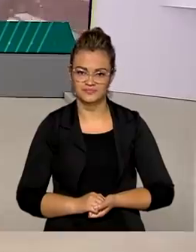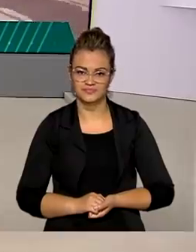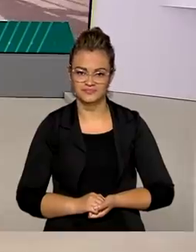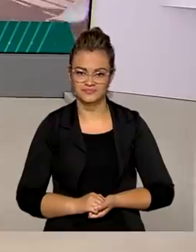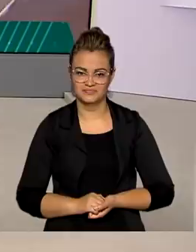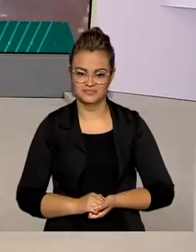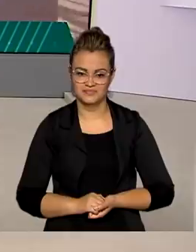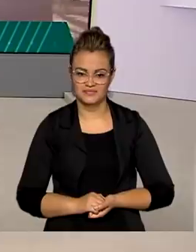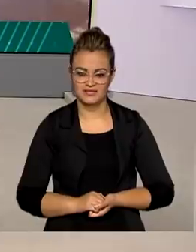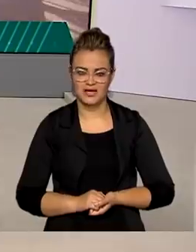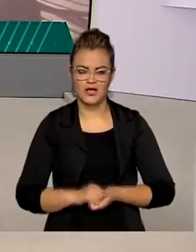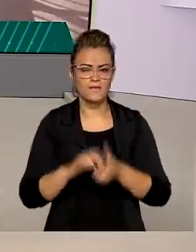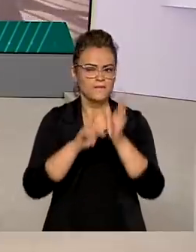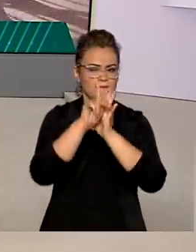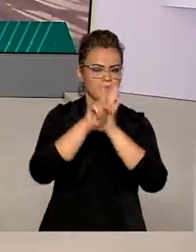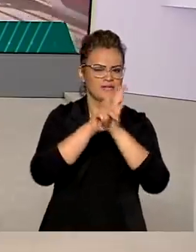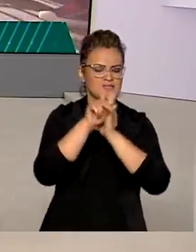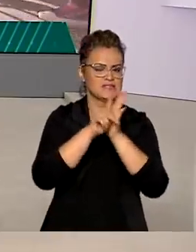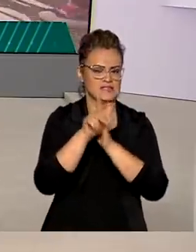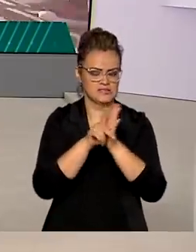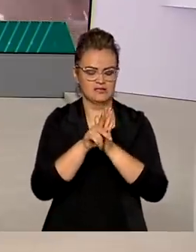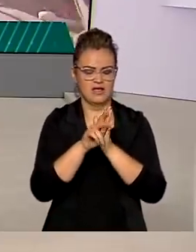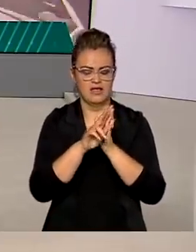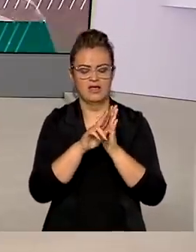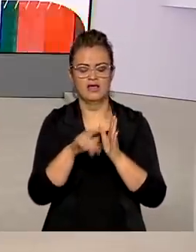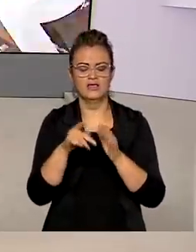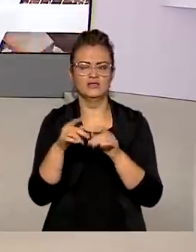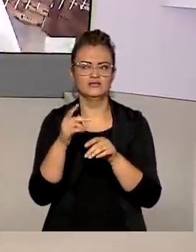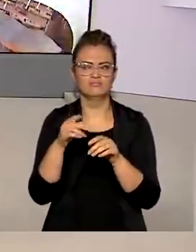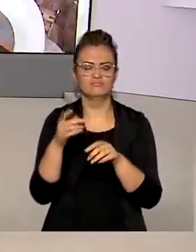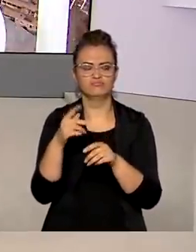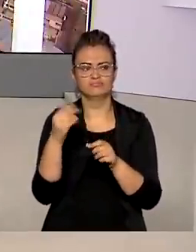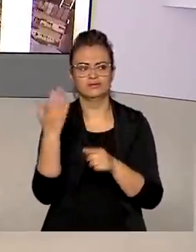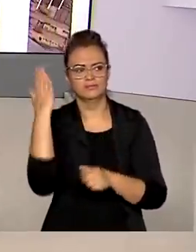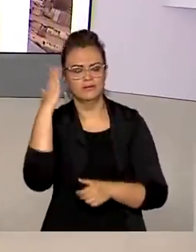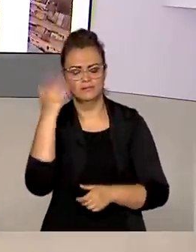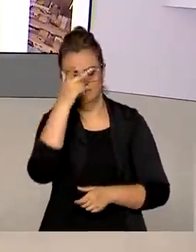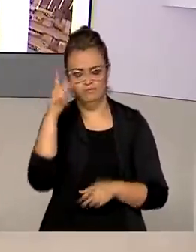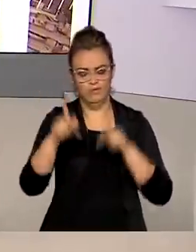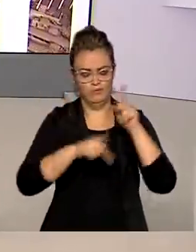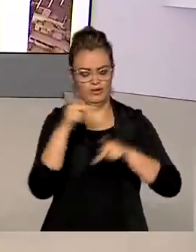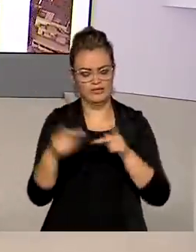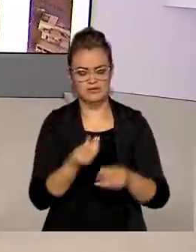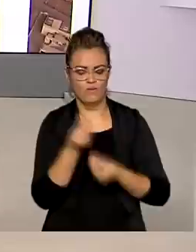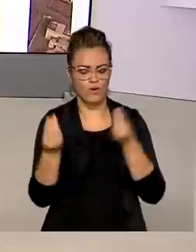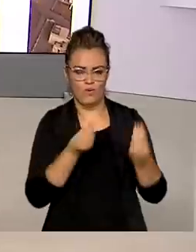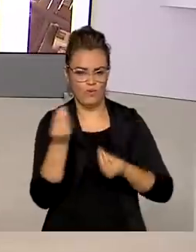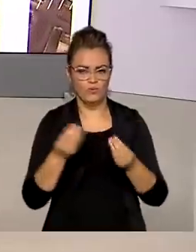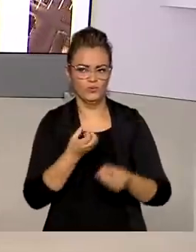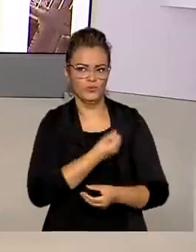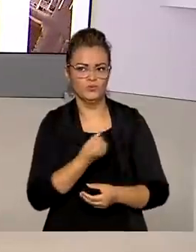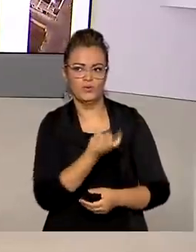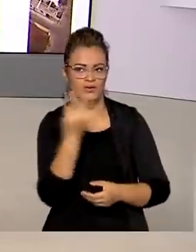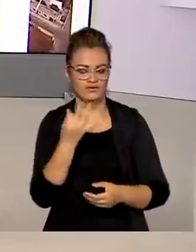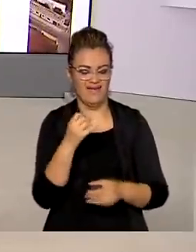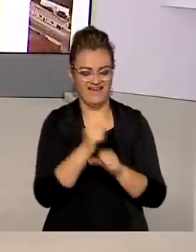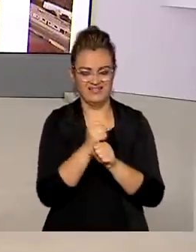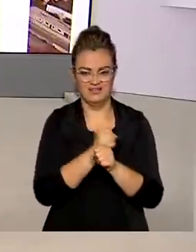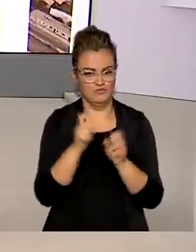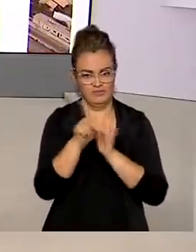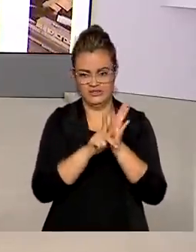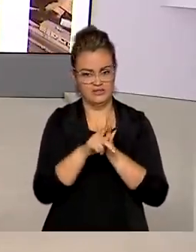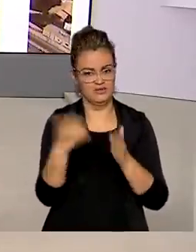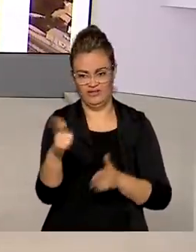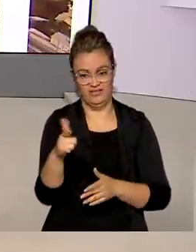O censo demográfico, que é aquela pesquisa sobre a população, não será feito em 2021. O motivo, segundo o governo,